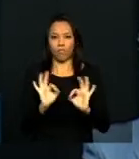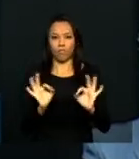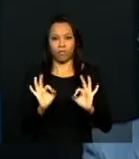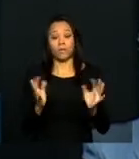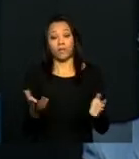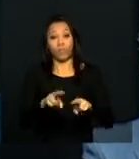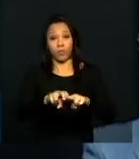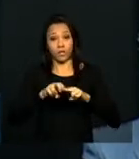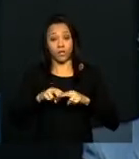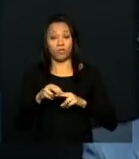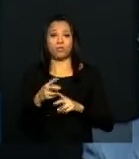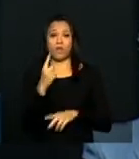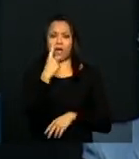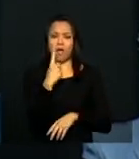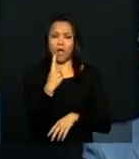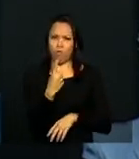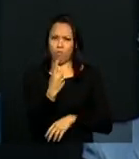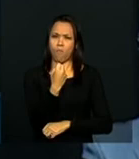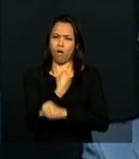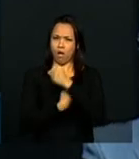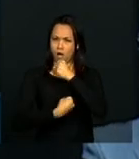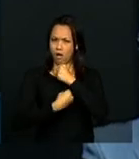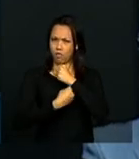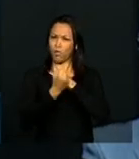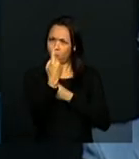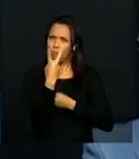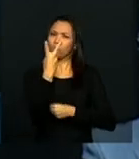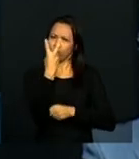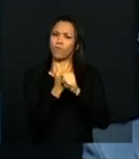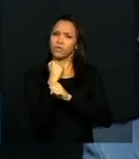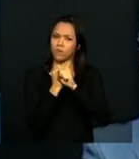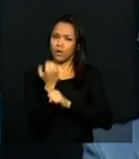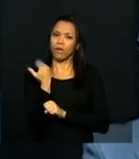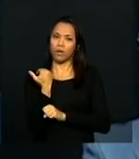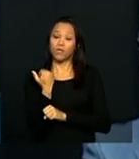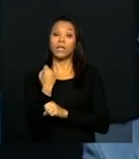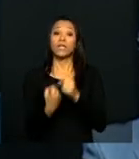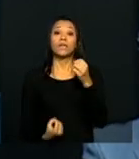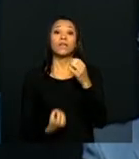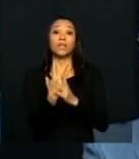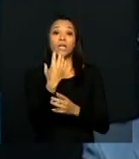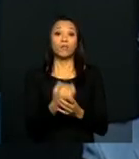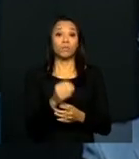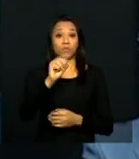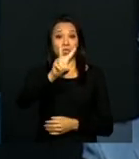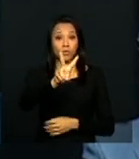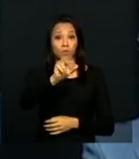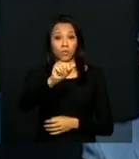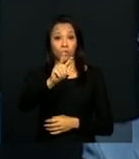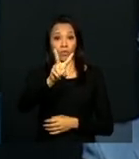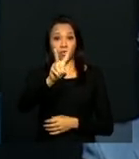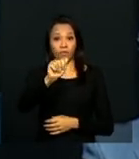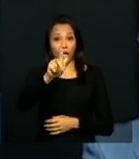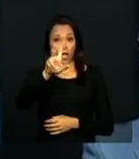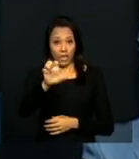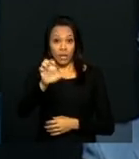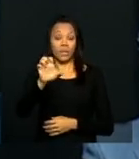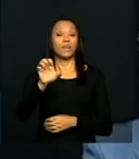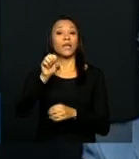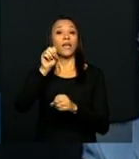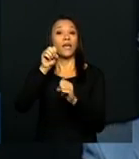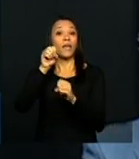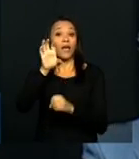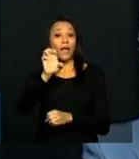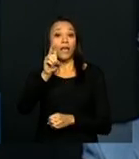Por isso, há um ano e meio, atrás de dois anos, criamos o Vlado Educação, formado por uma equipe de profissionais experientes no